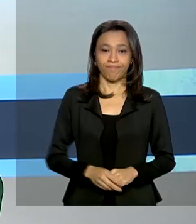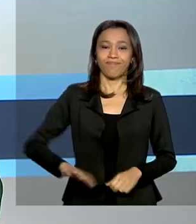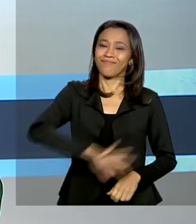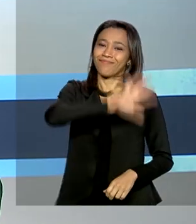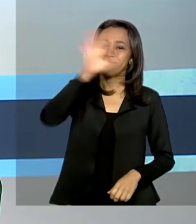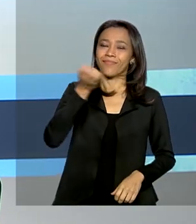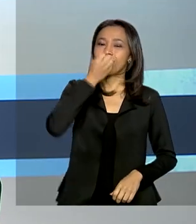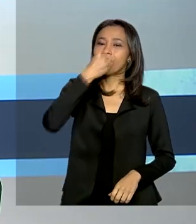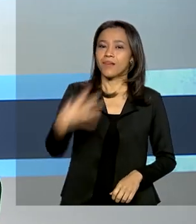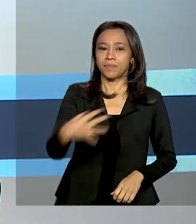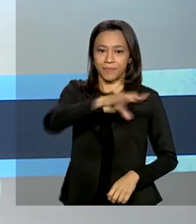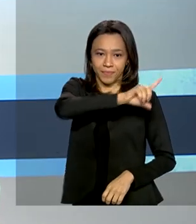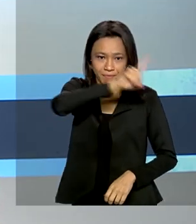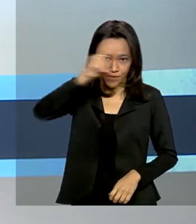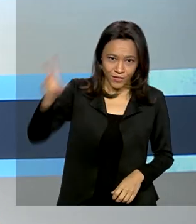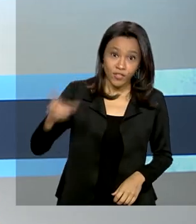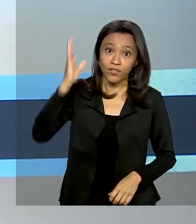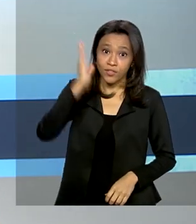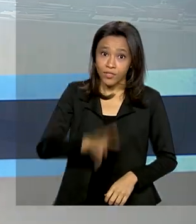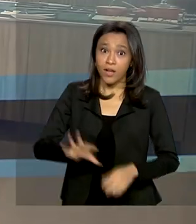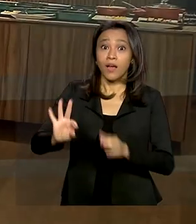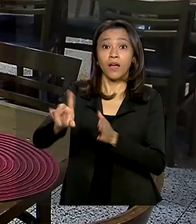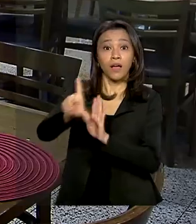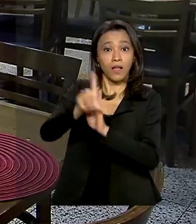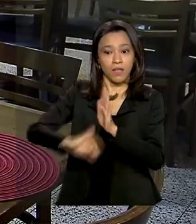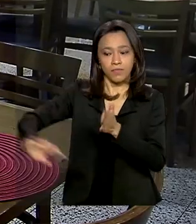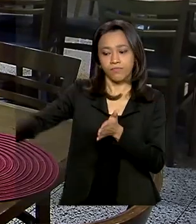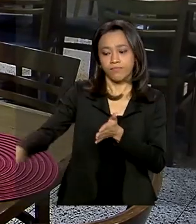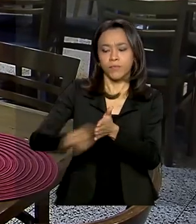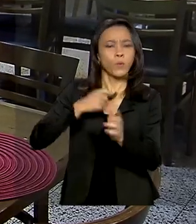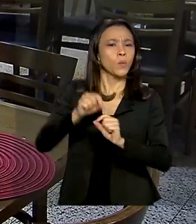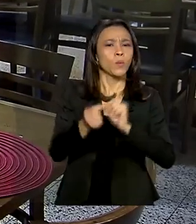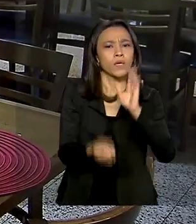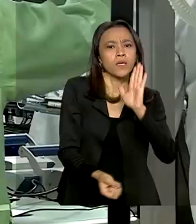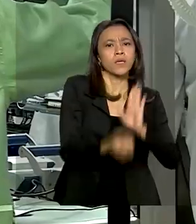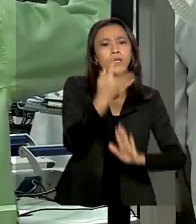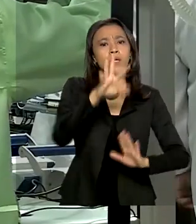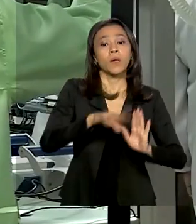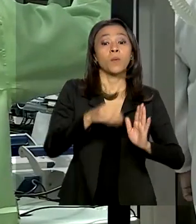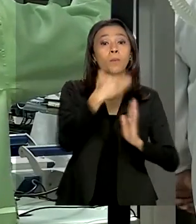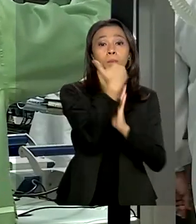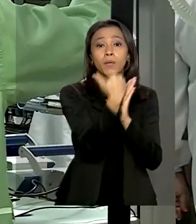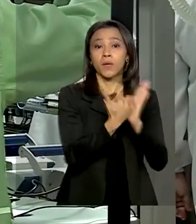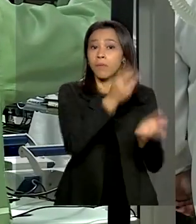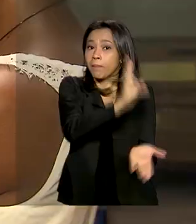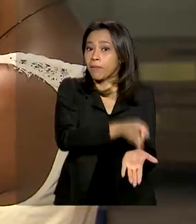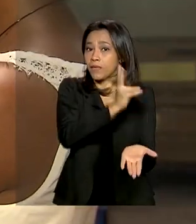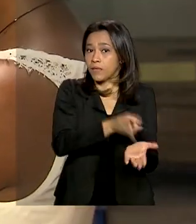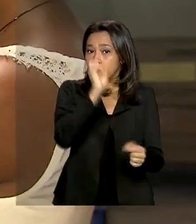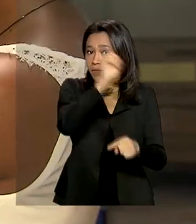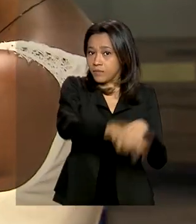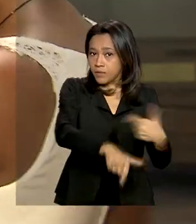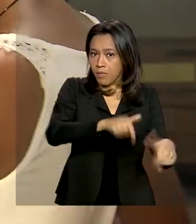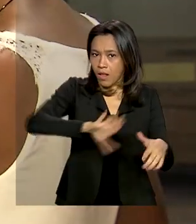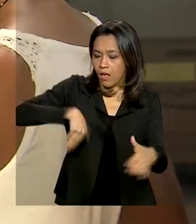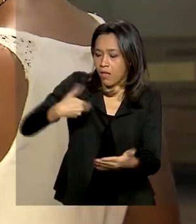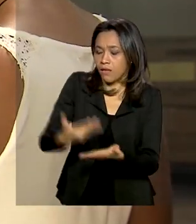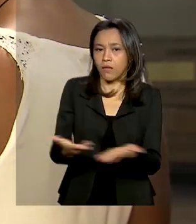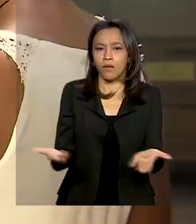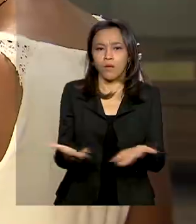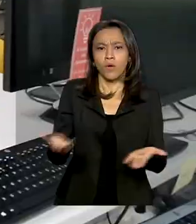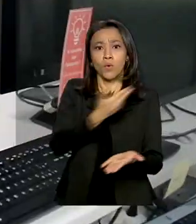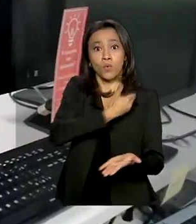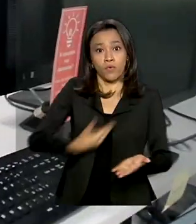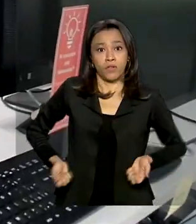Olá, dia. Sancionada a lei que cria o programa emergencial de manutenção do emprego. Até agora, o governo já